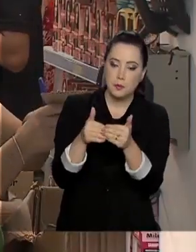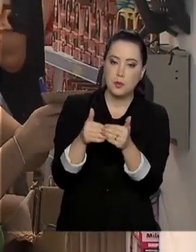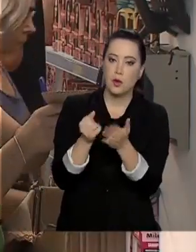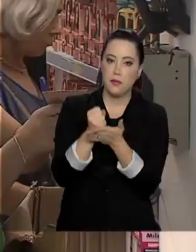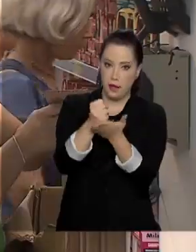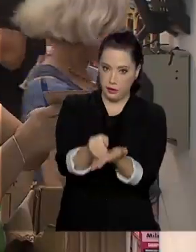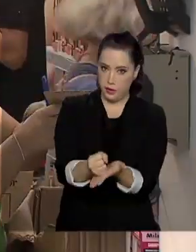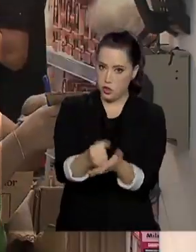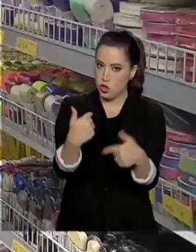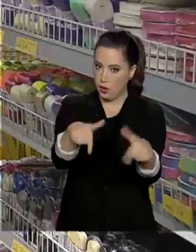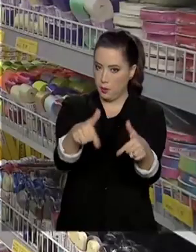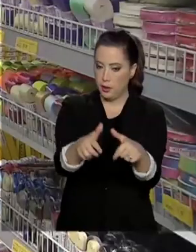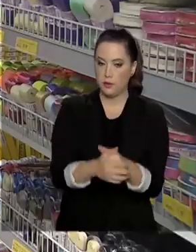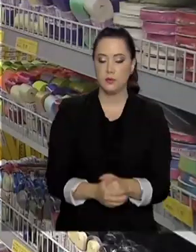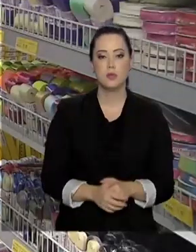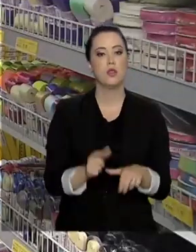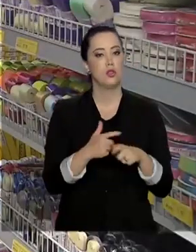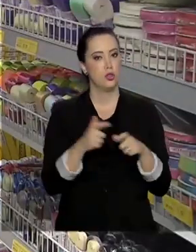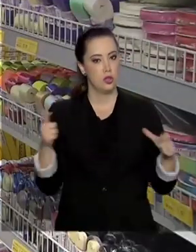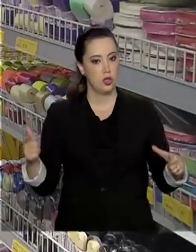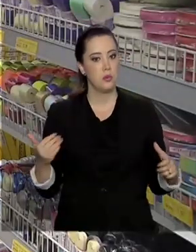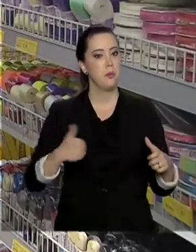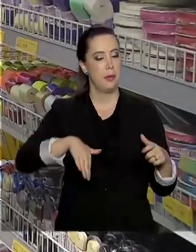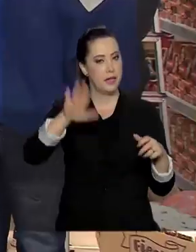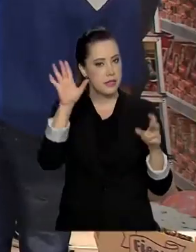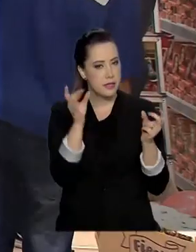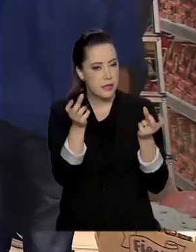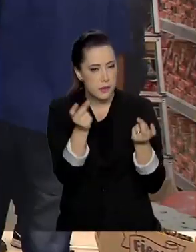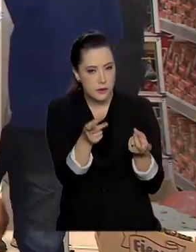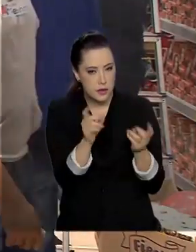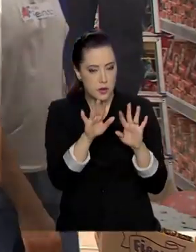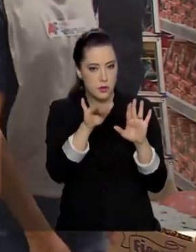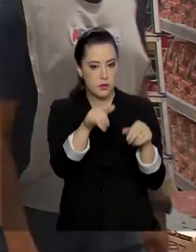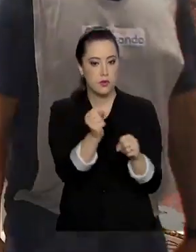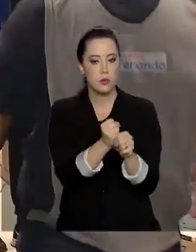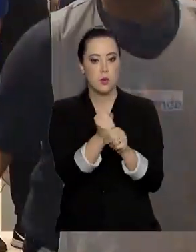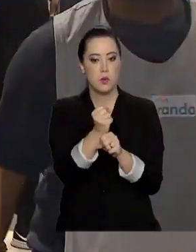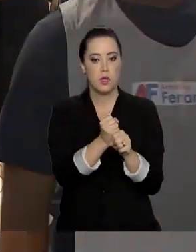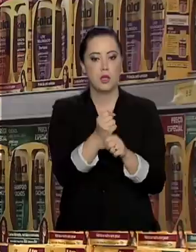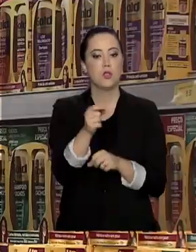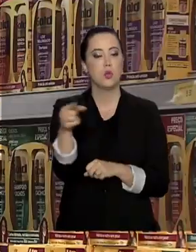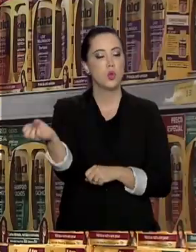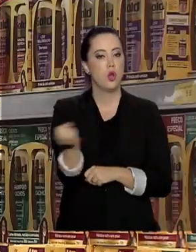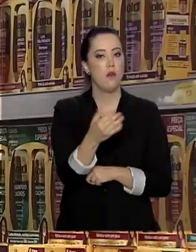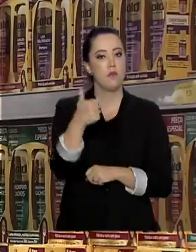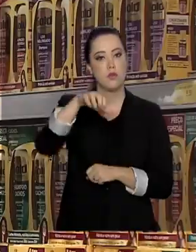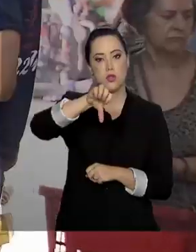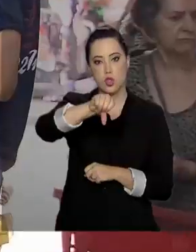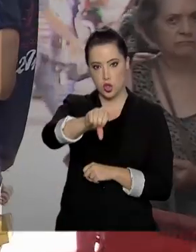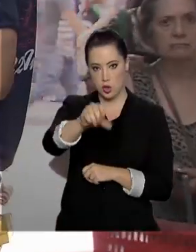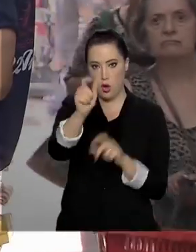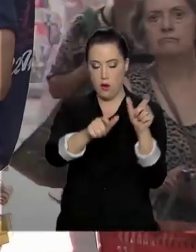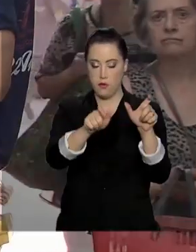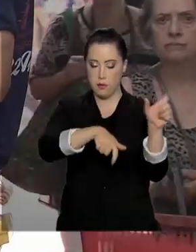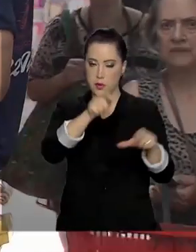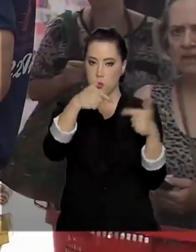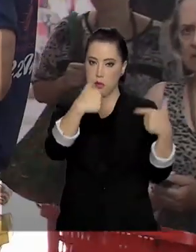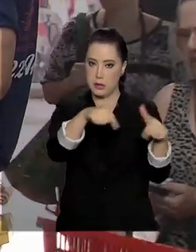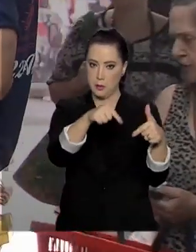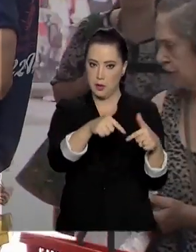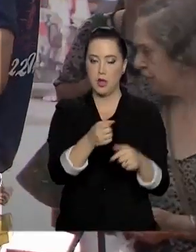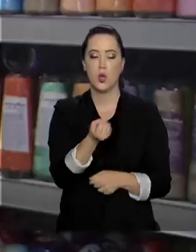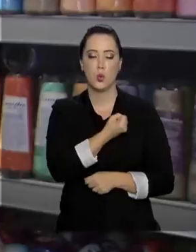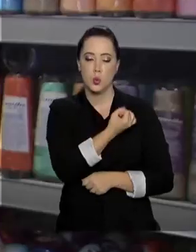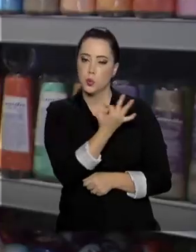aumento das vendas de fim de ano, só essa loja resolveu contratar 19 funcionários temporários. O número de vagas pode crescer até